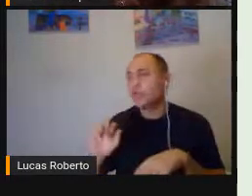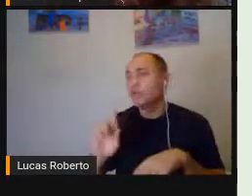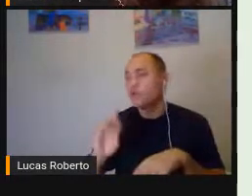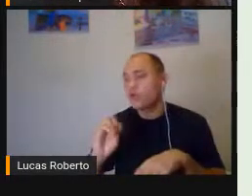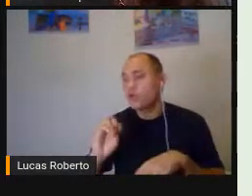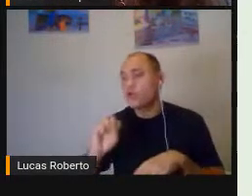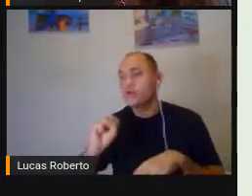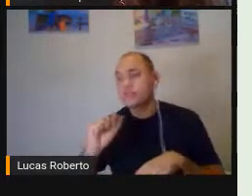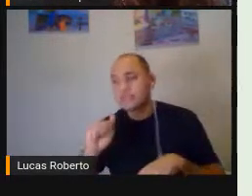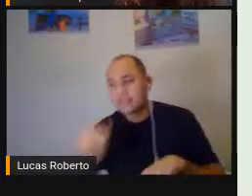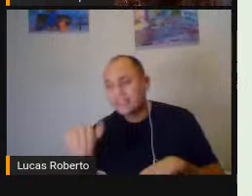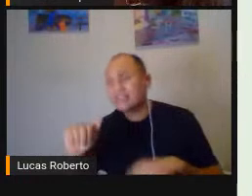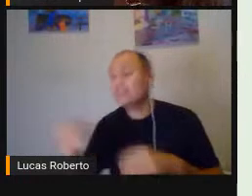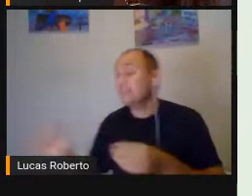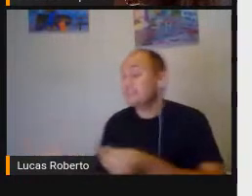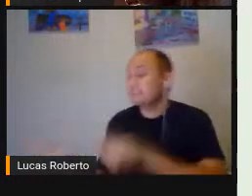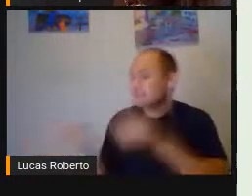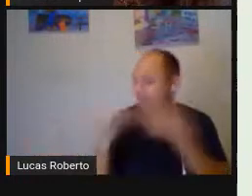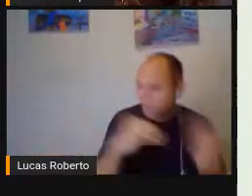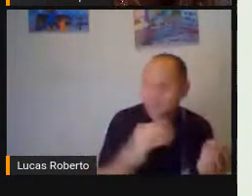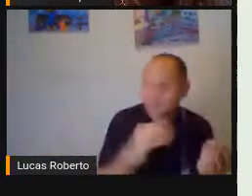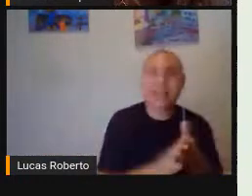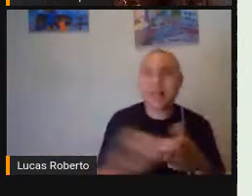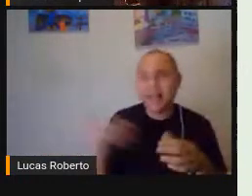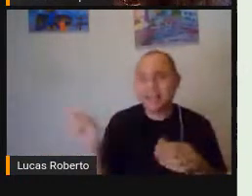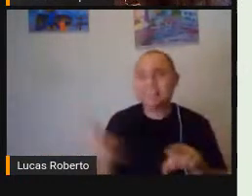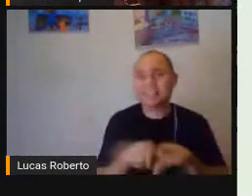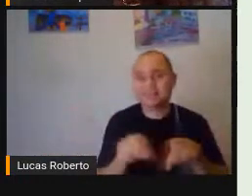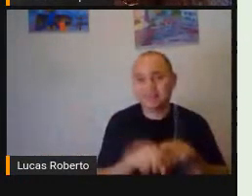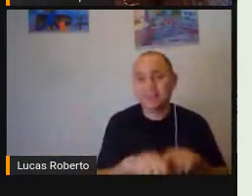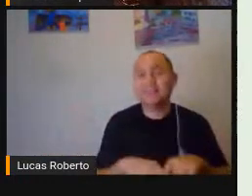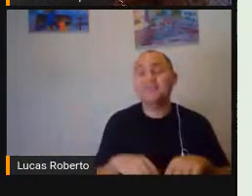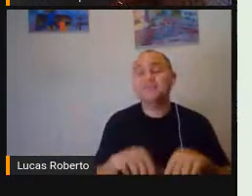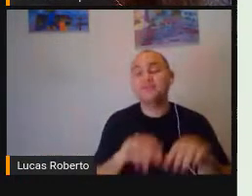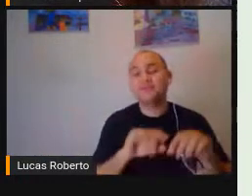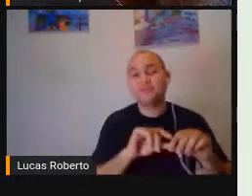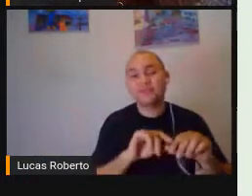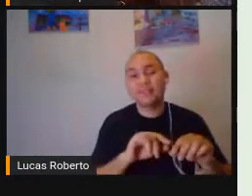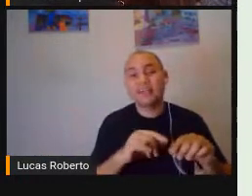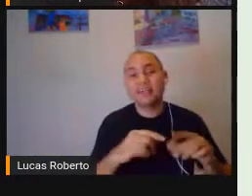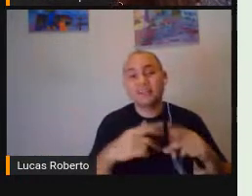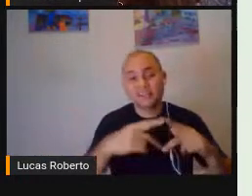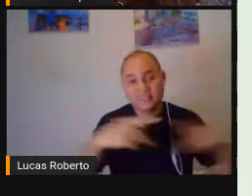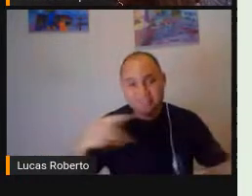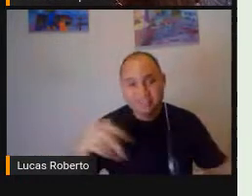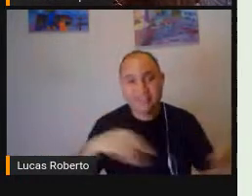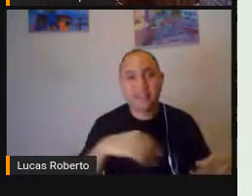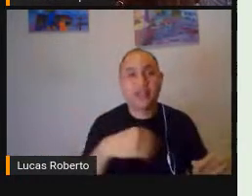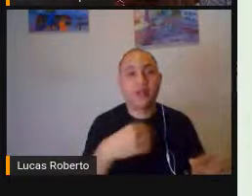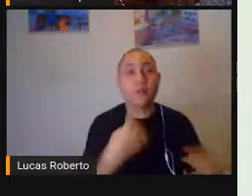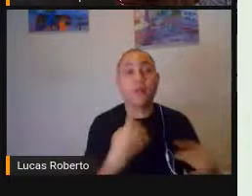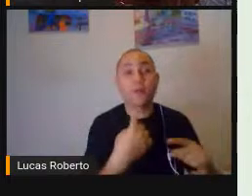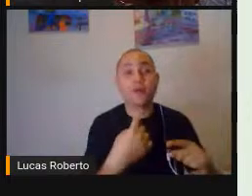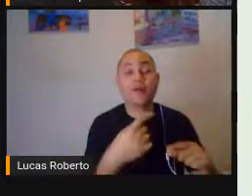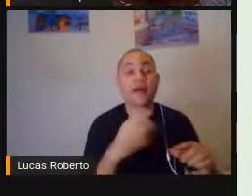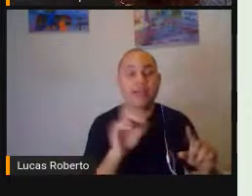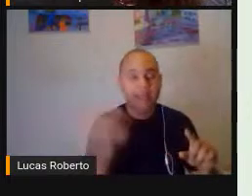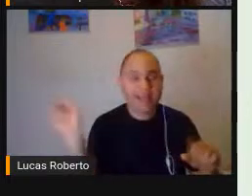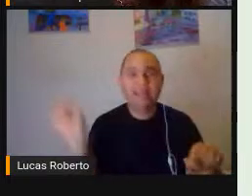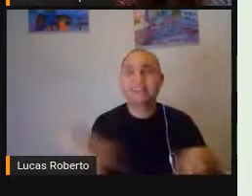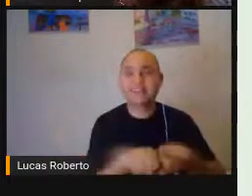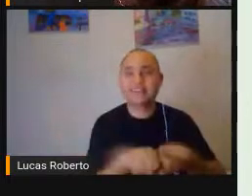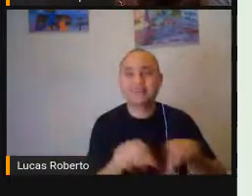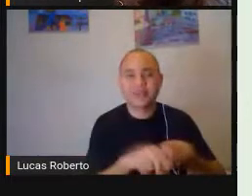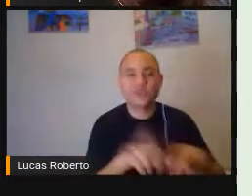pensamento Né Rosana E aí Ela trouxe O World Wall É uma plataforma Que nós Aqui da rede Já